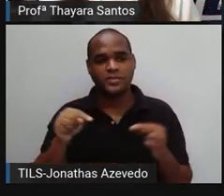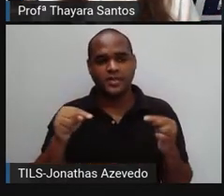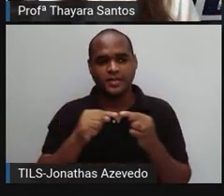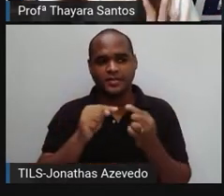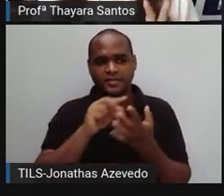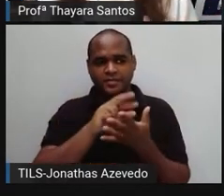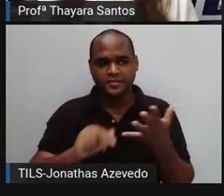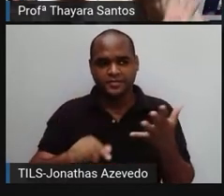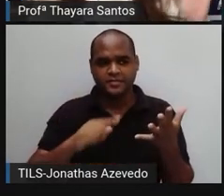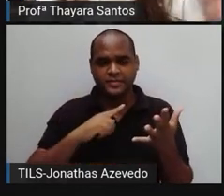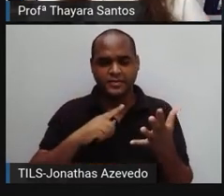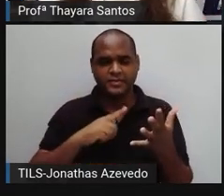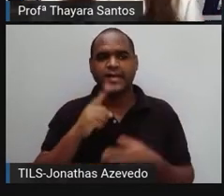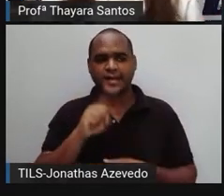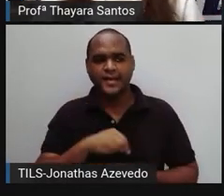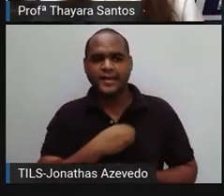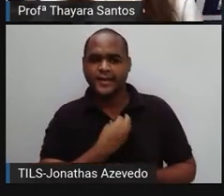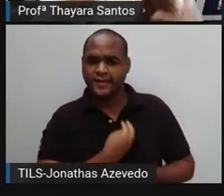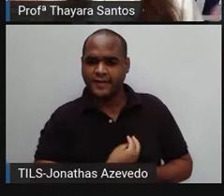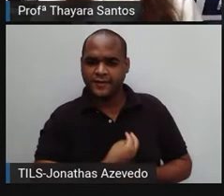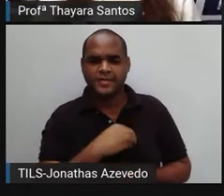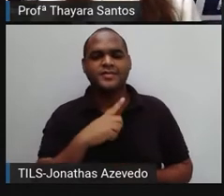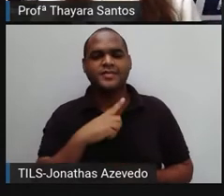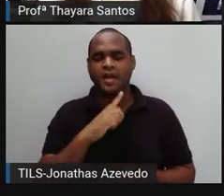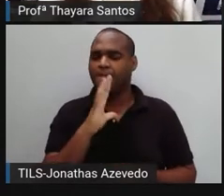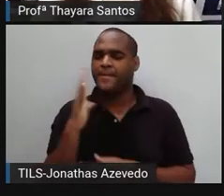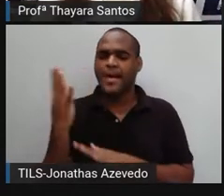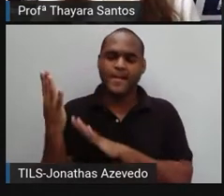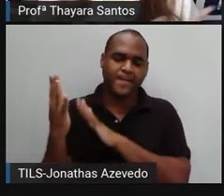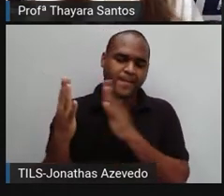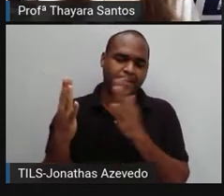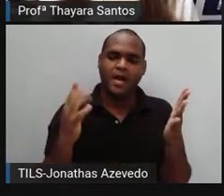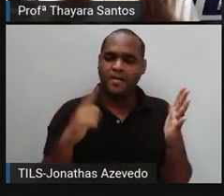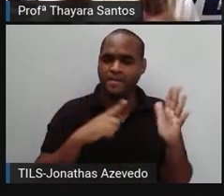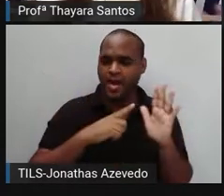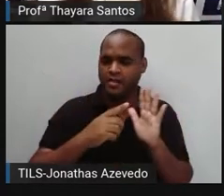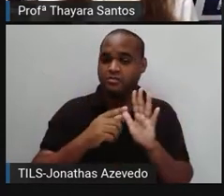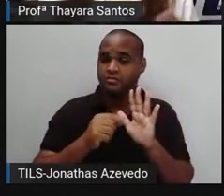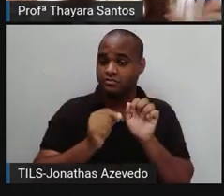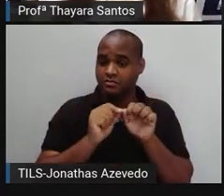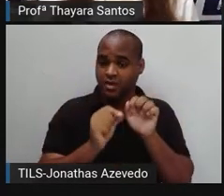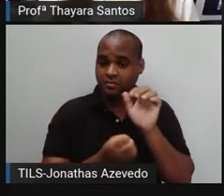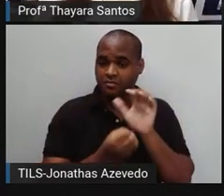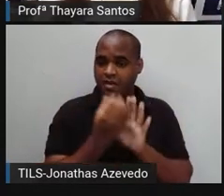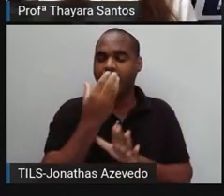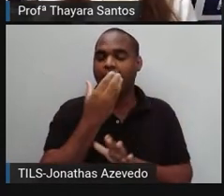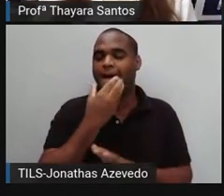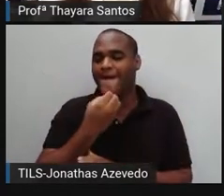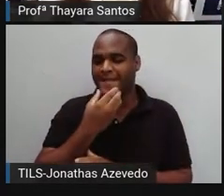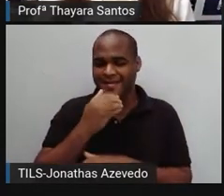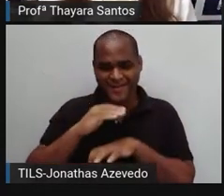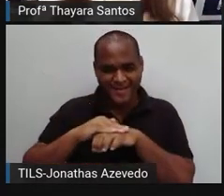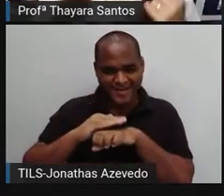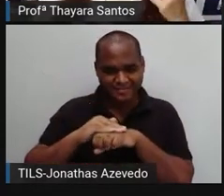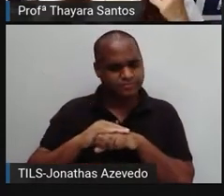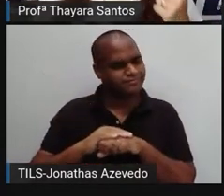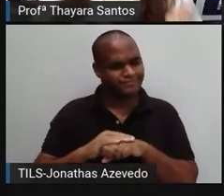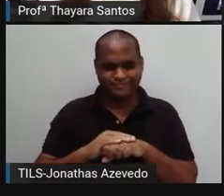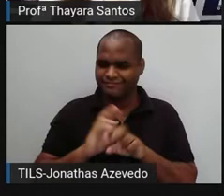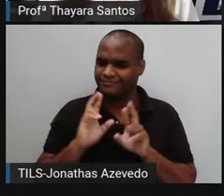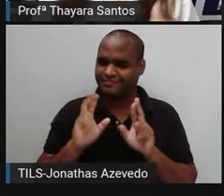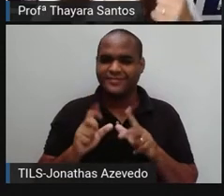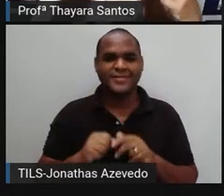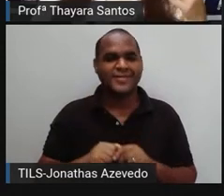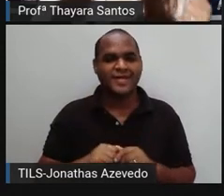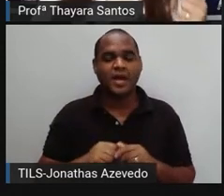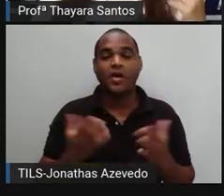manufaturados, eles existem lá na natureza, eles não foram fabricados pelo homem, totalmente fabricados pelo homem. E a gente